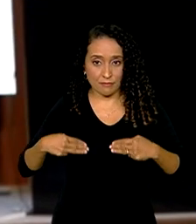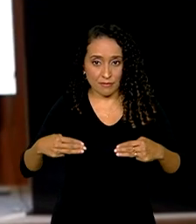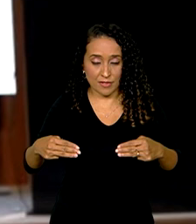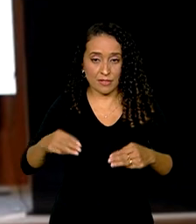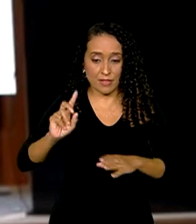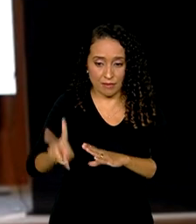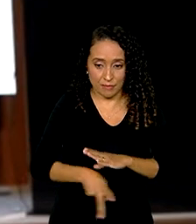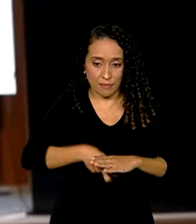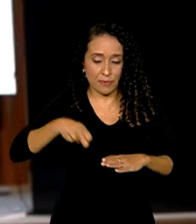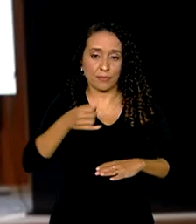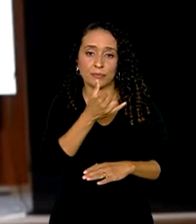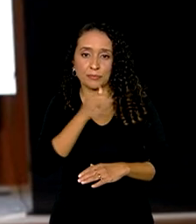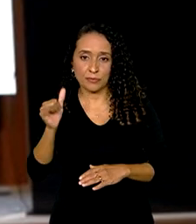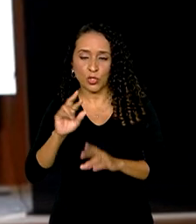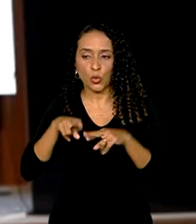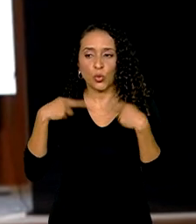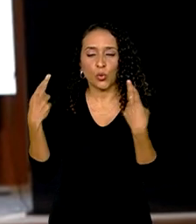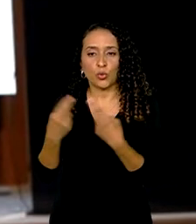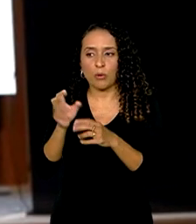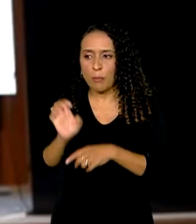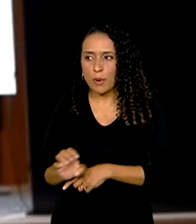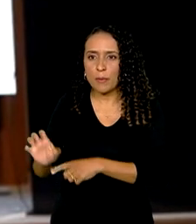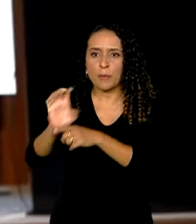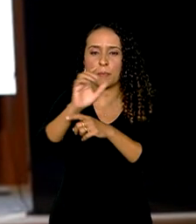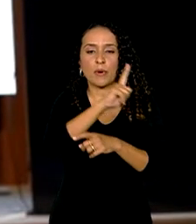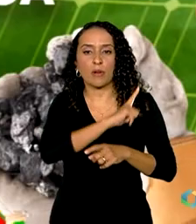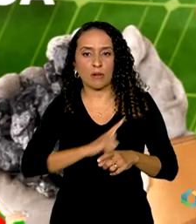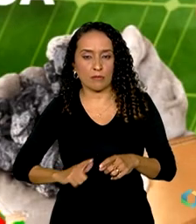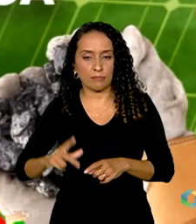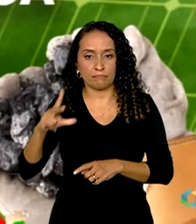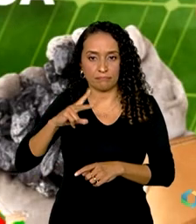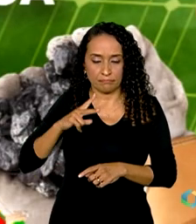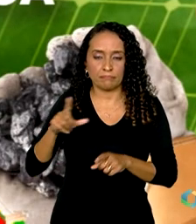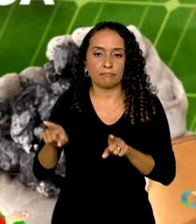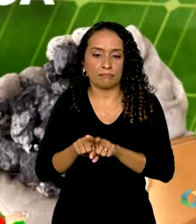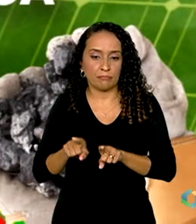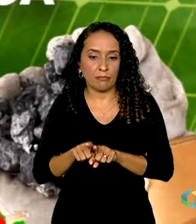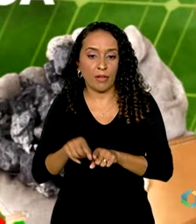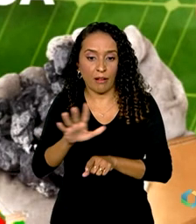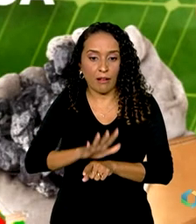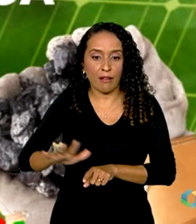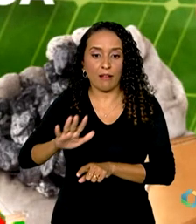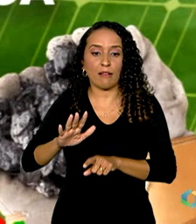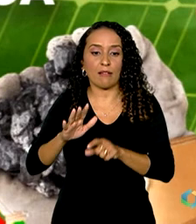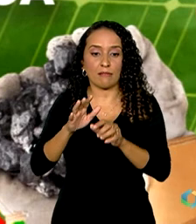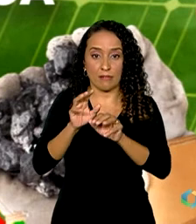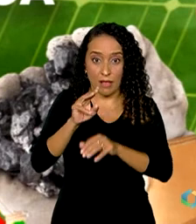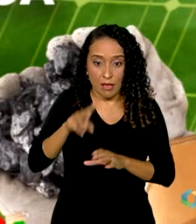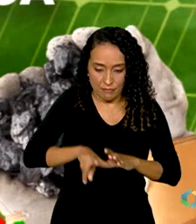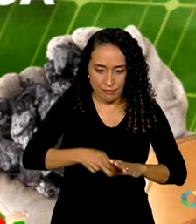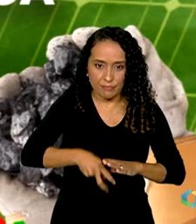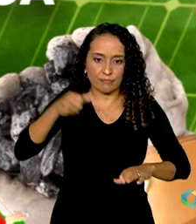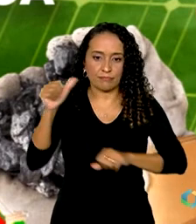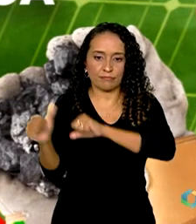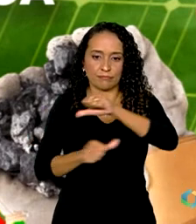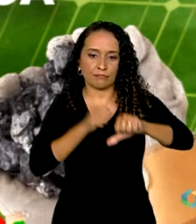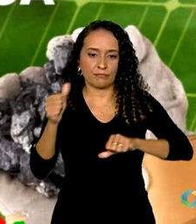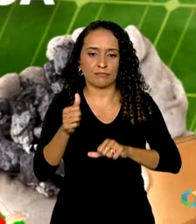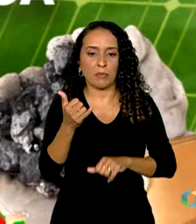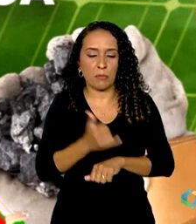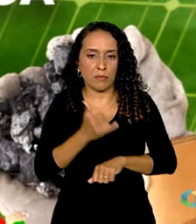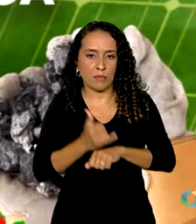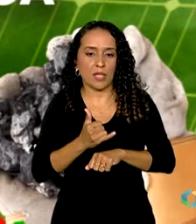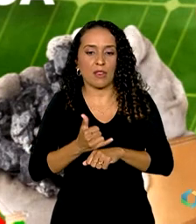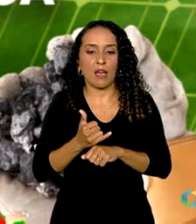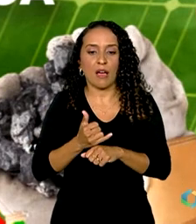Minas e Energia reuniu setores público e privado no Seminário Mineração e Transformação Mineral de